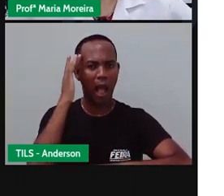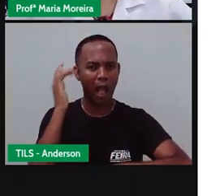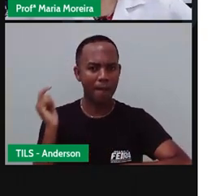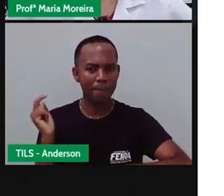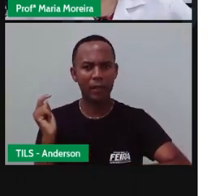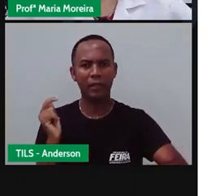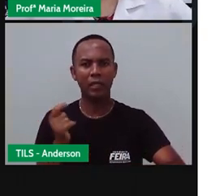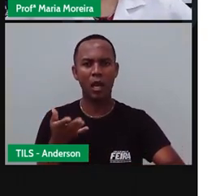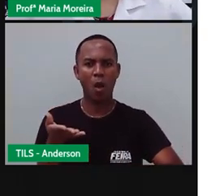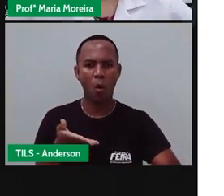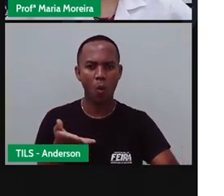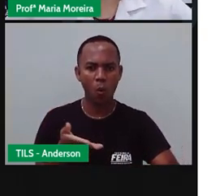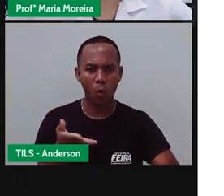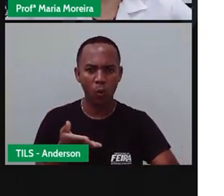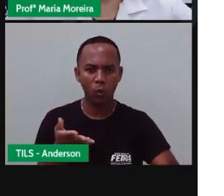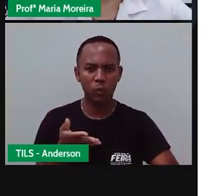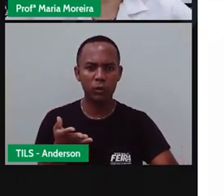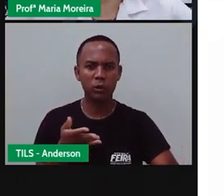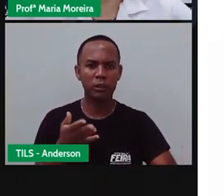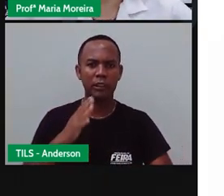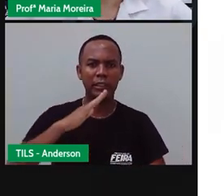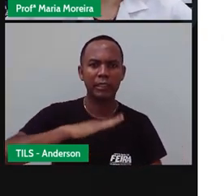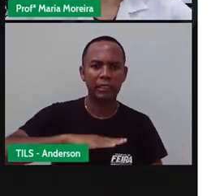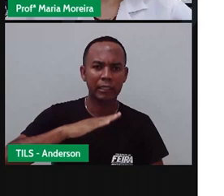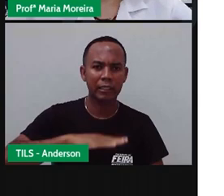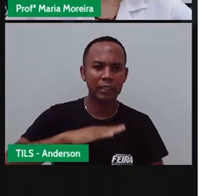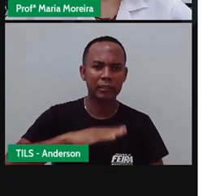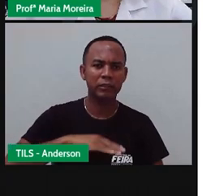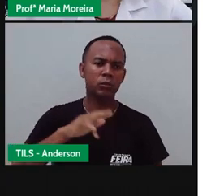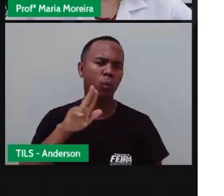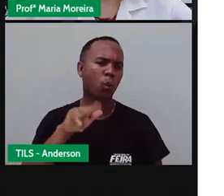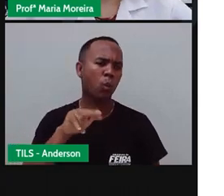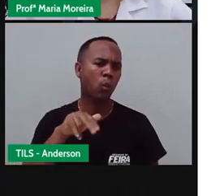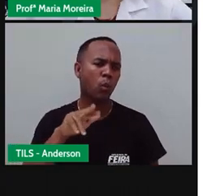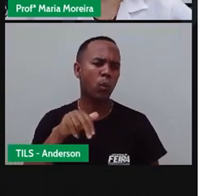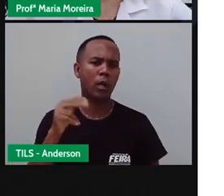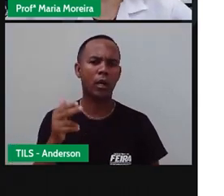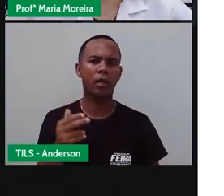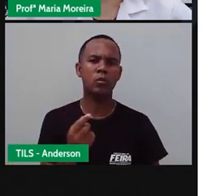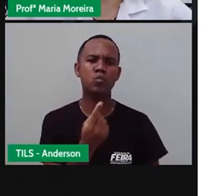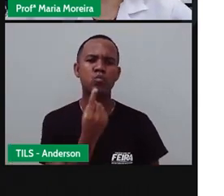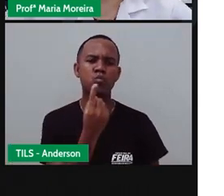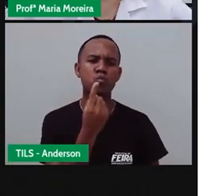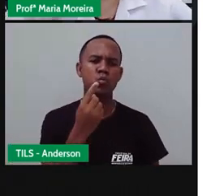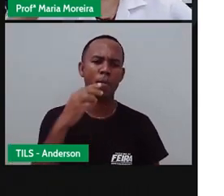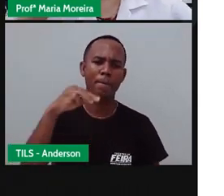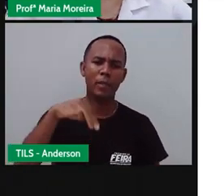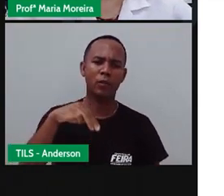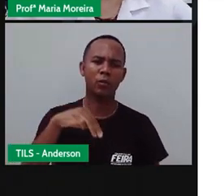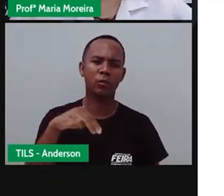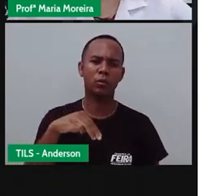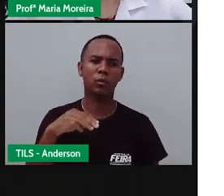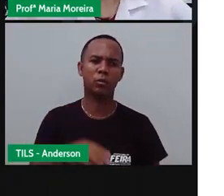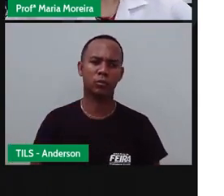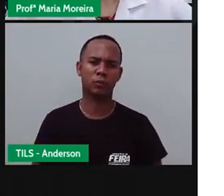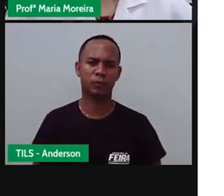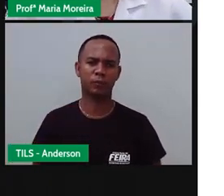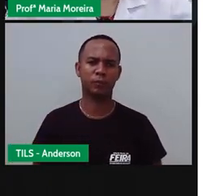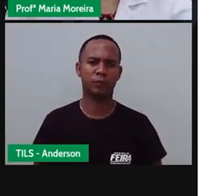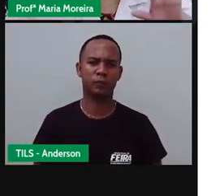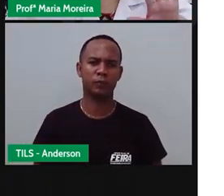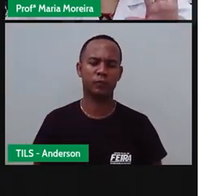hoje, tarde, nunca, um minuto? E eu ainda acrescento.